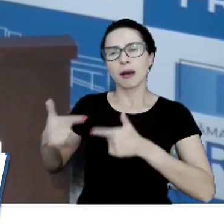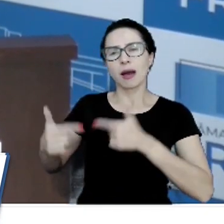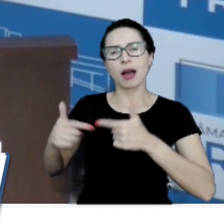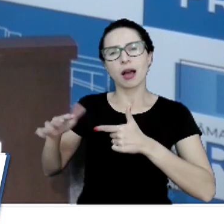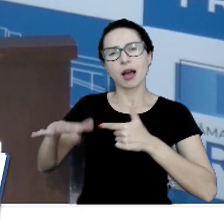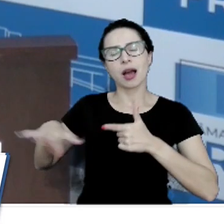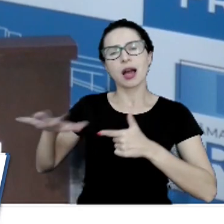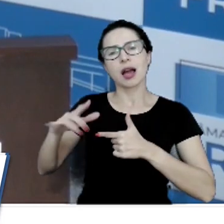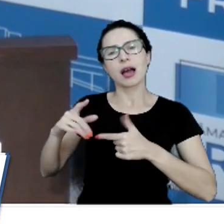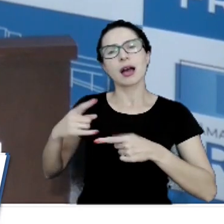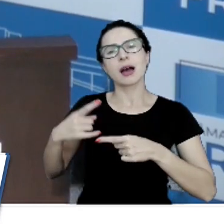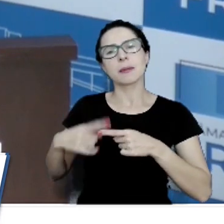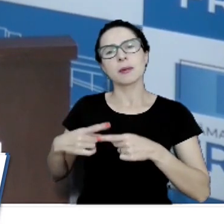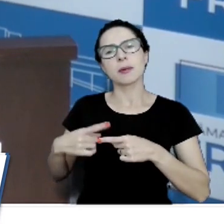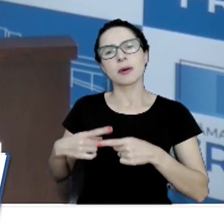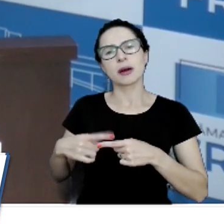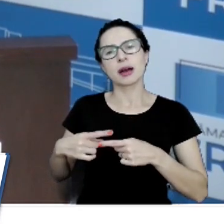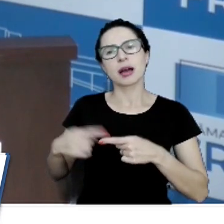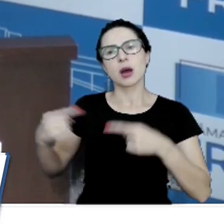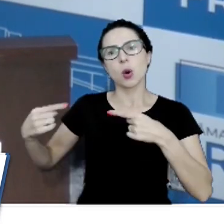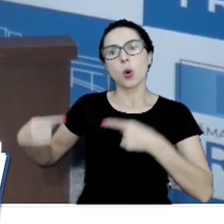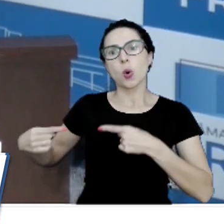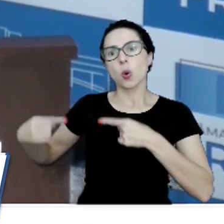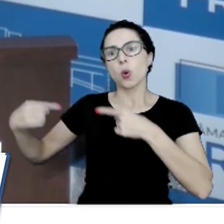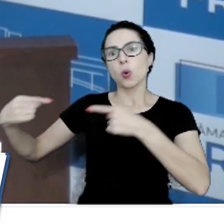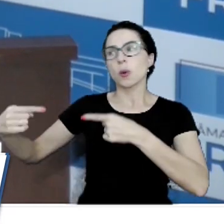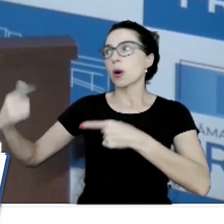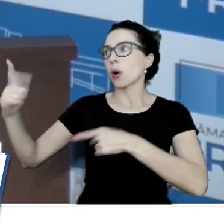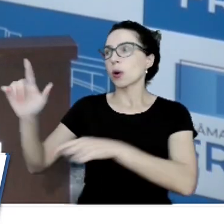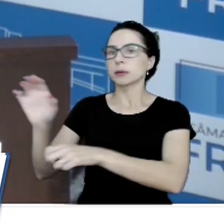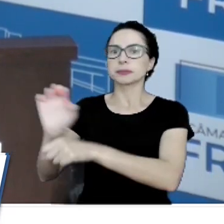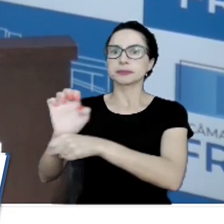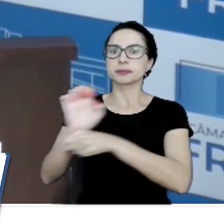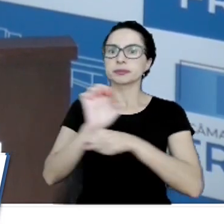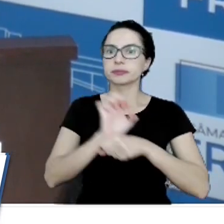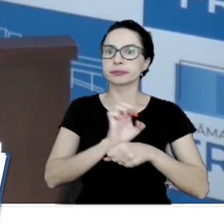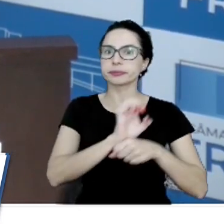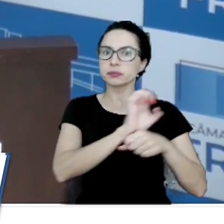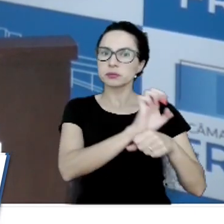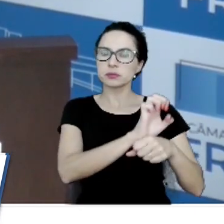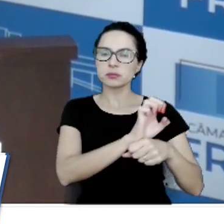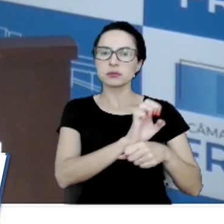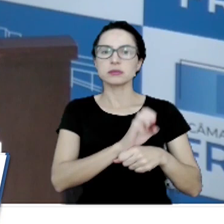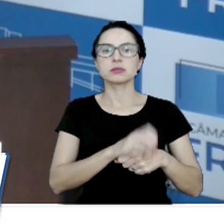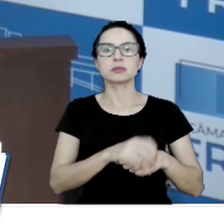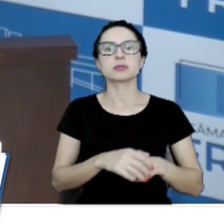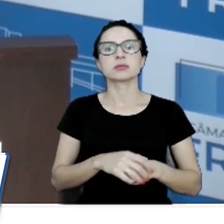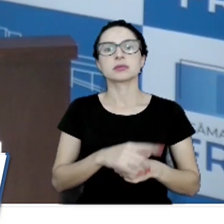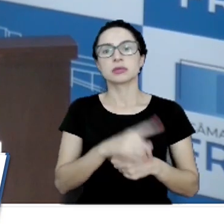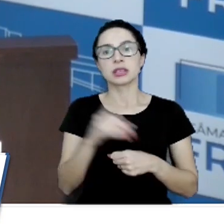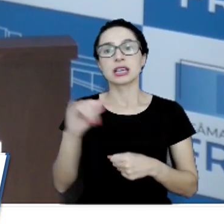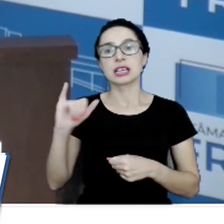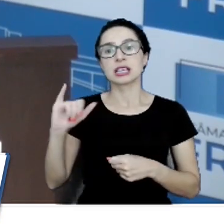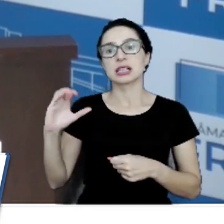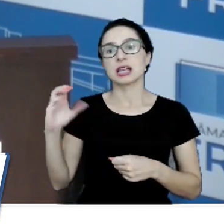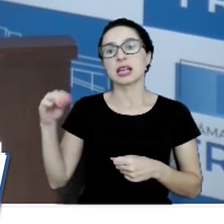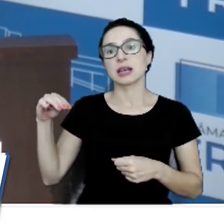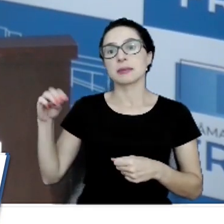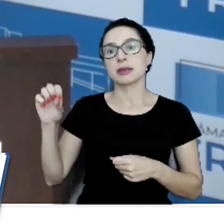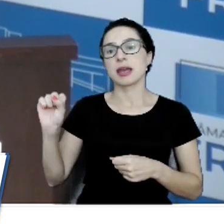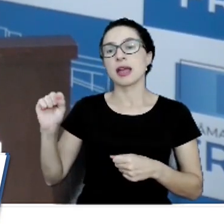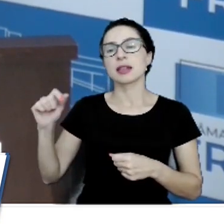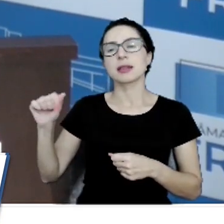competição de outros estados que tem o ICMS muito